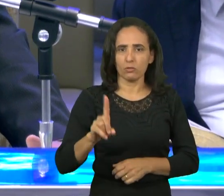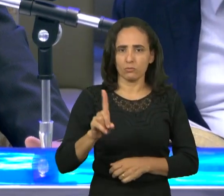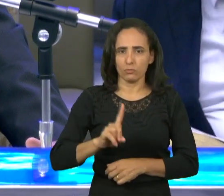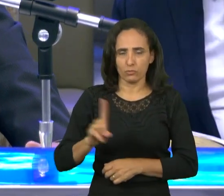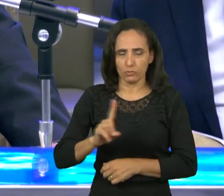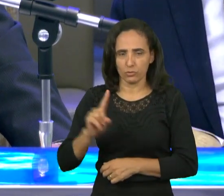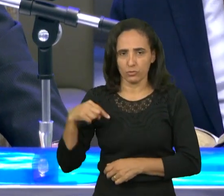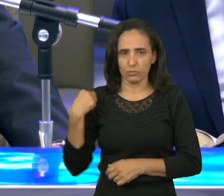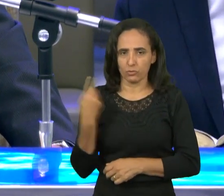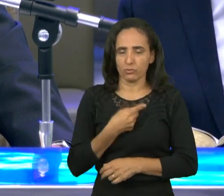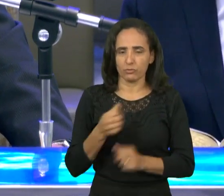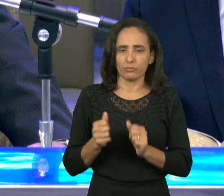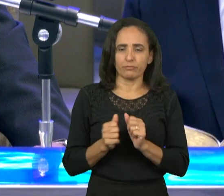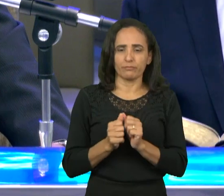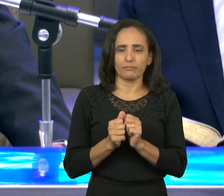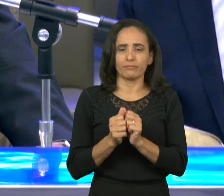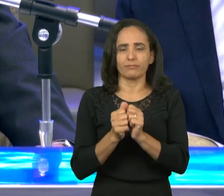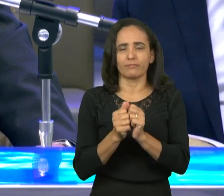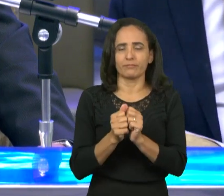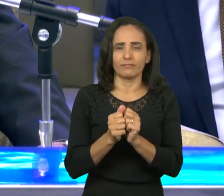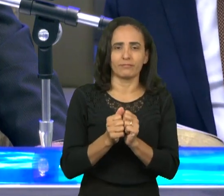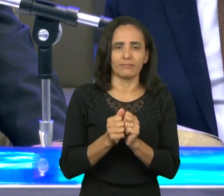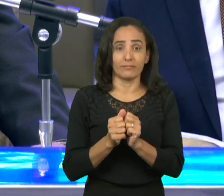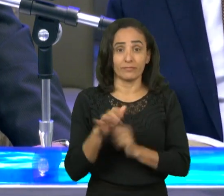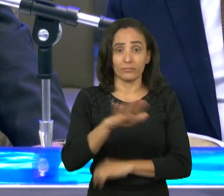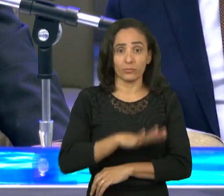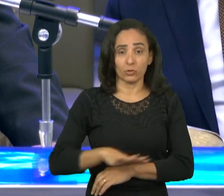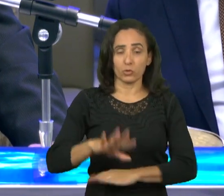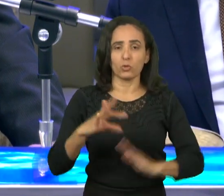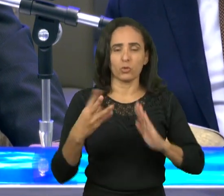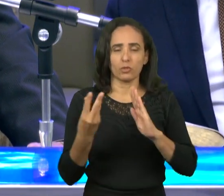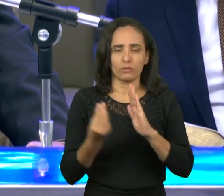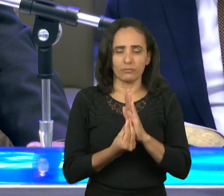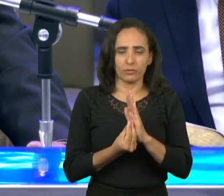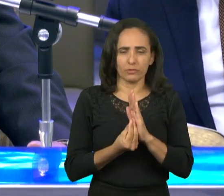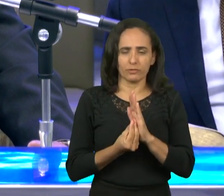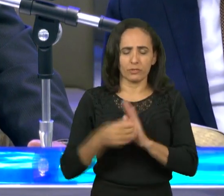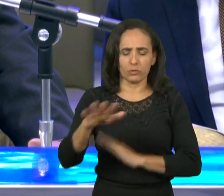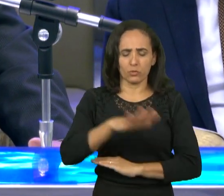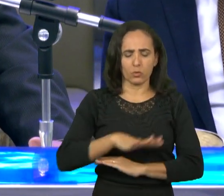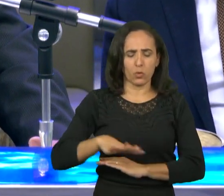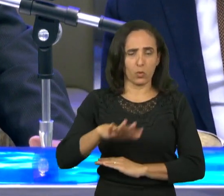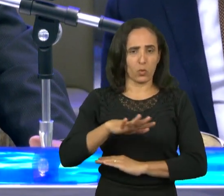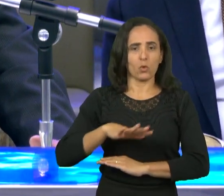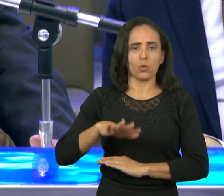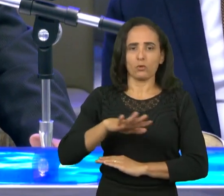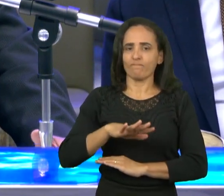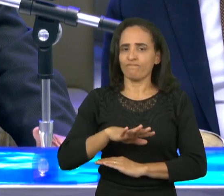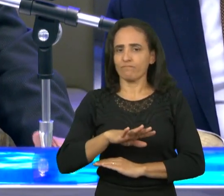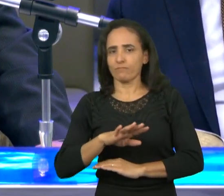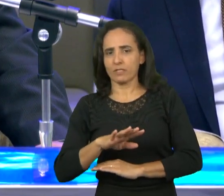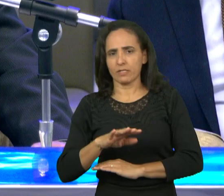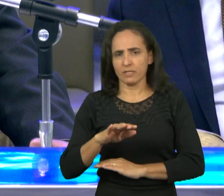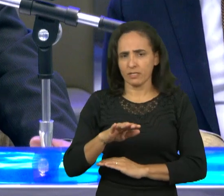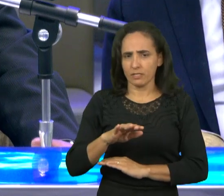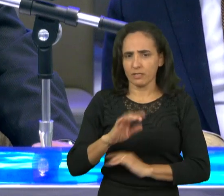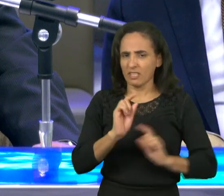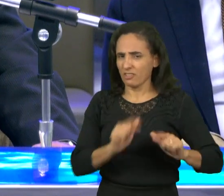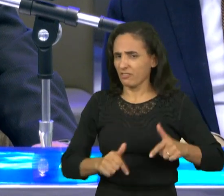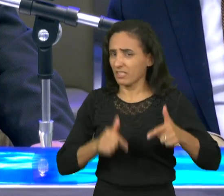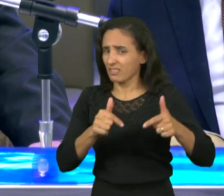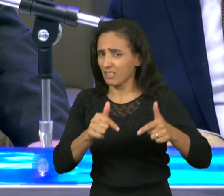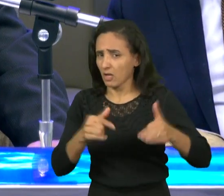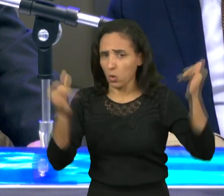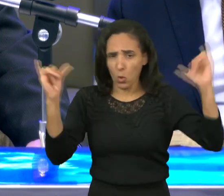livres da grande tribulação. A igreja livre da grande tribulação. Jesus disse que é possível